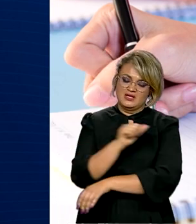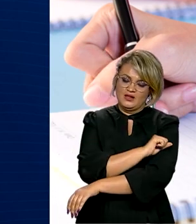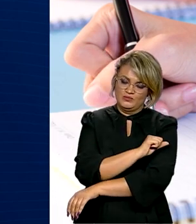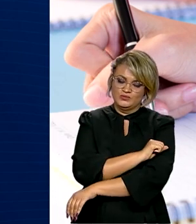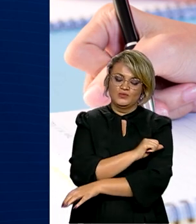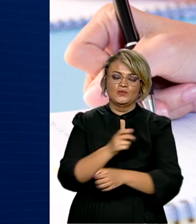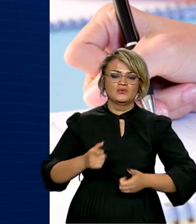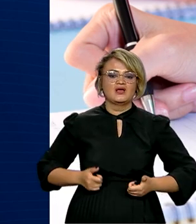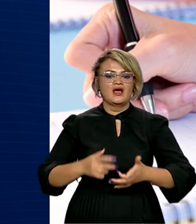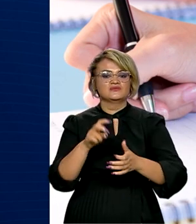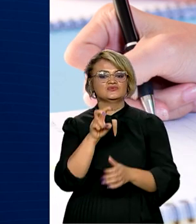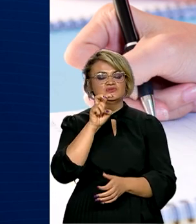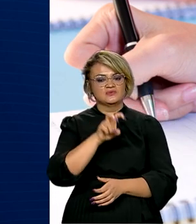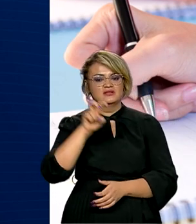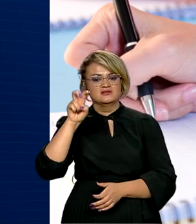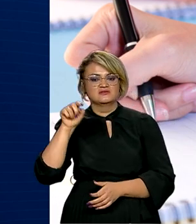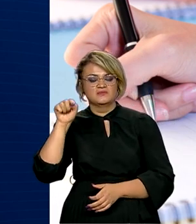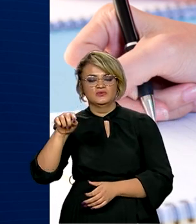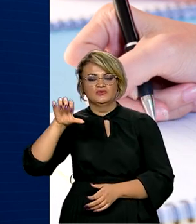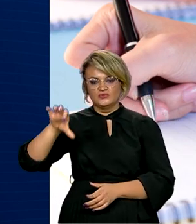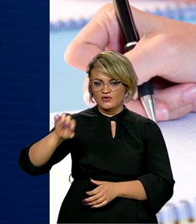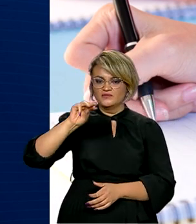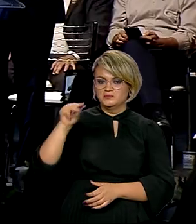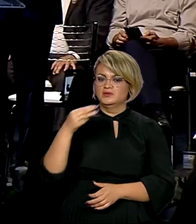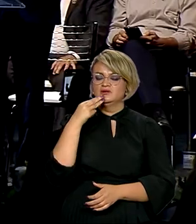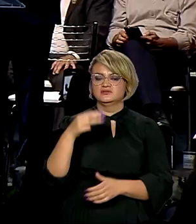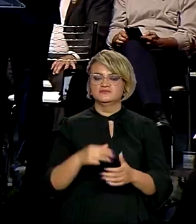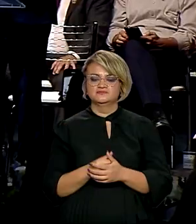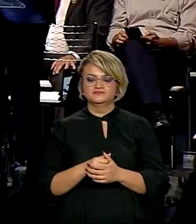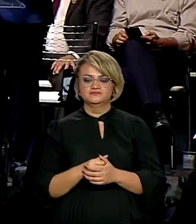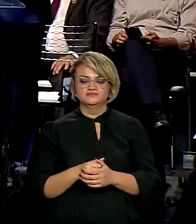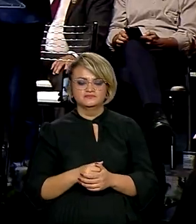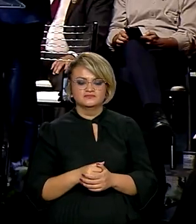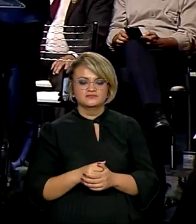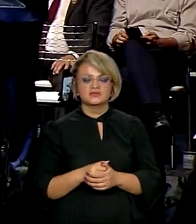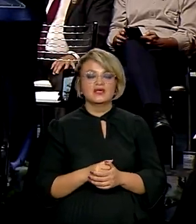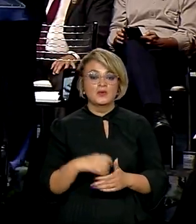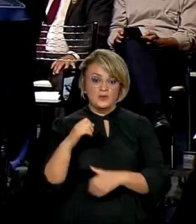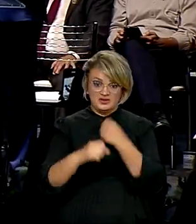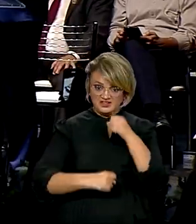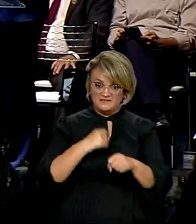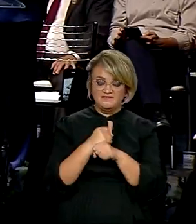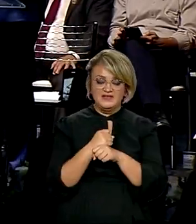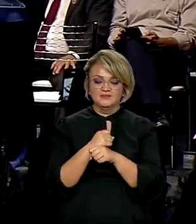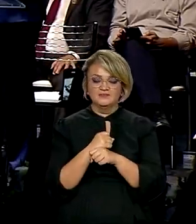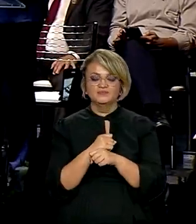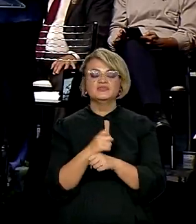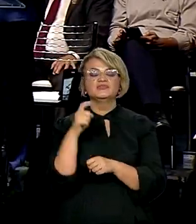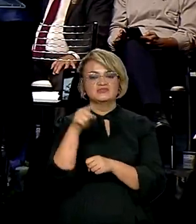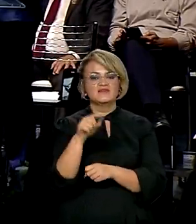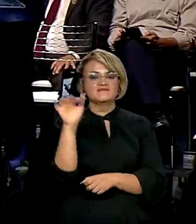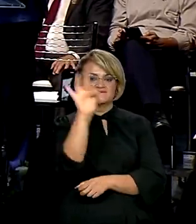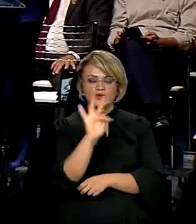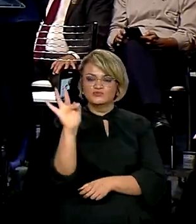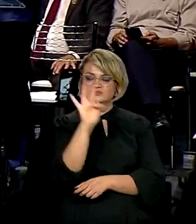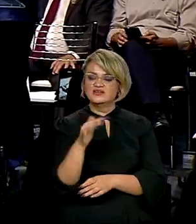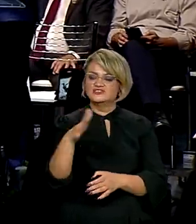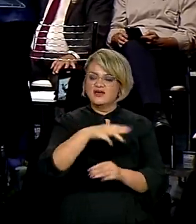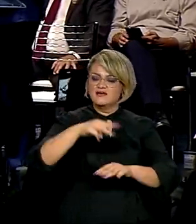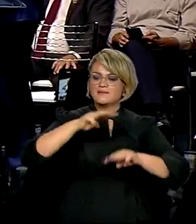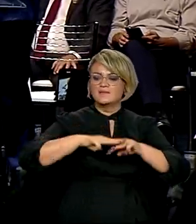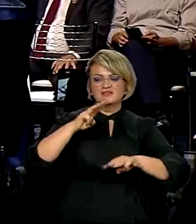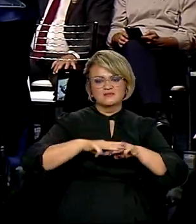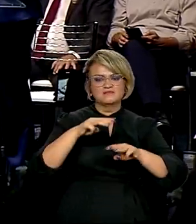custo de 55,9 milhões. A partir do próximo ano, nós teremos uma faculdade de matemática,